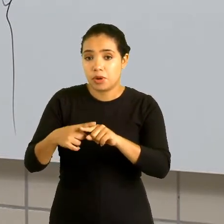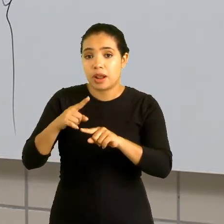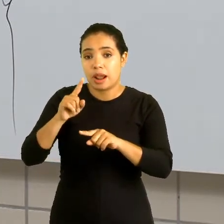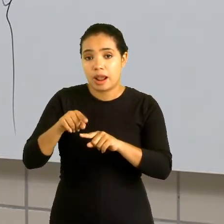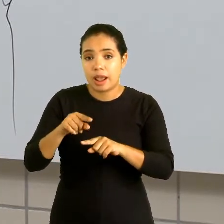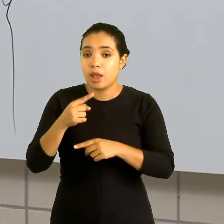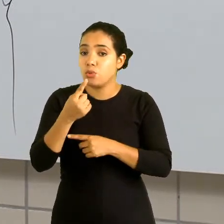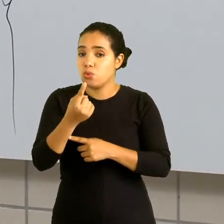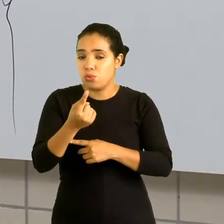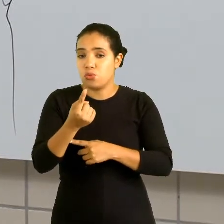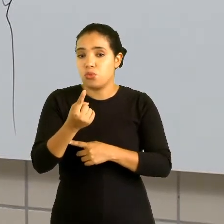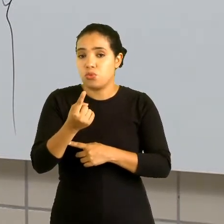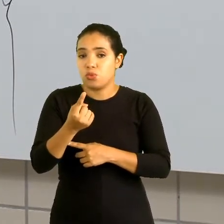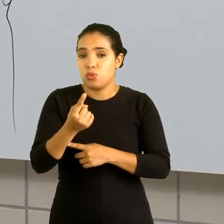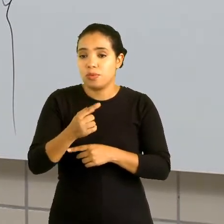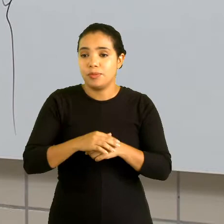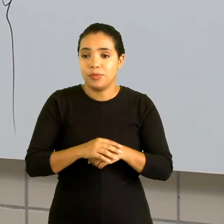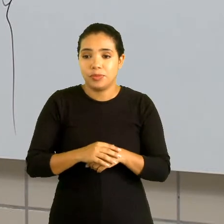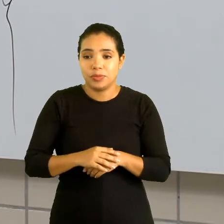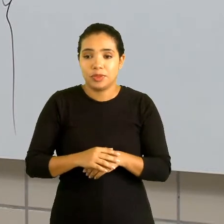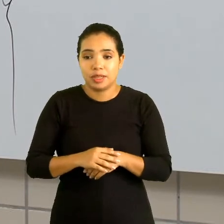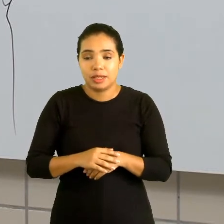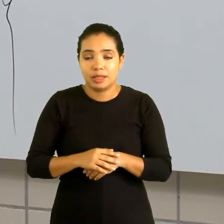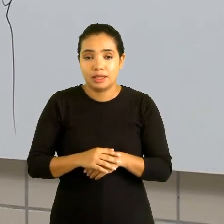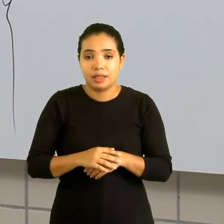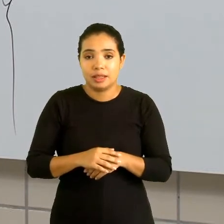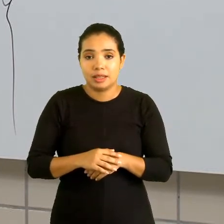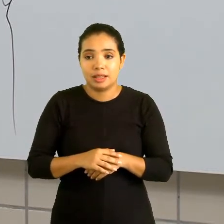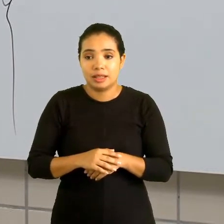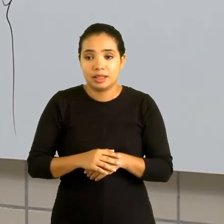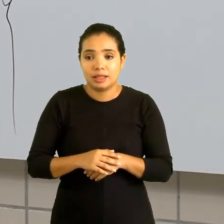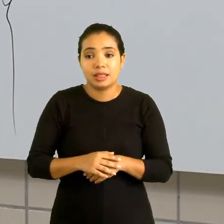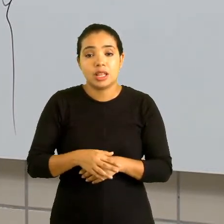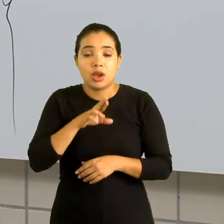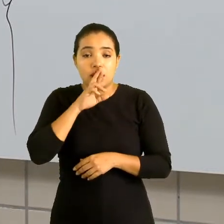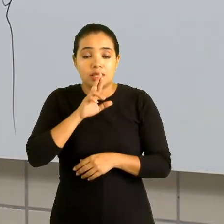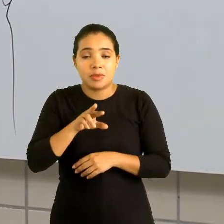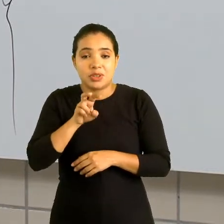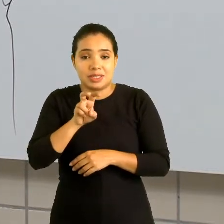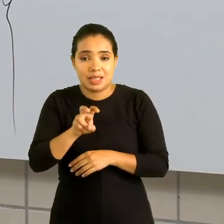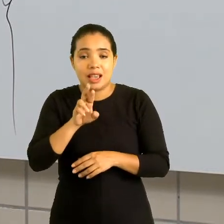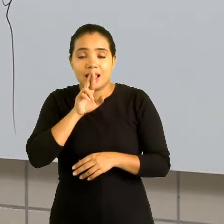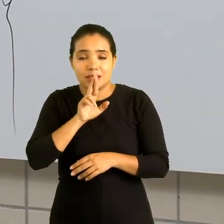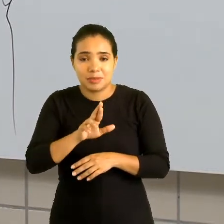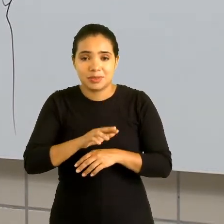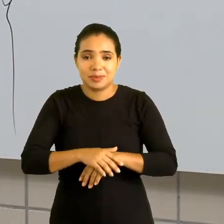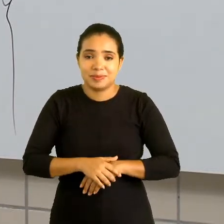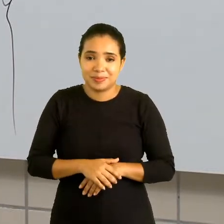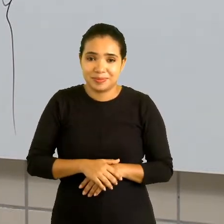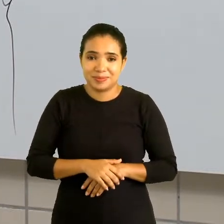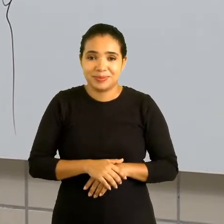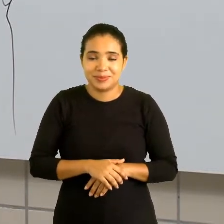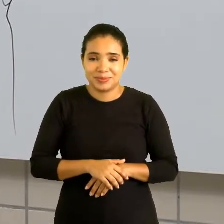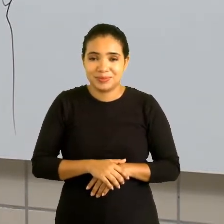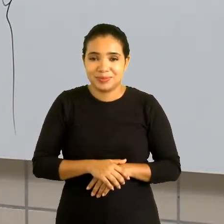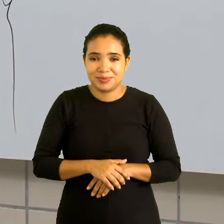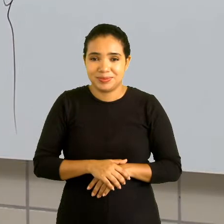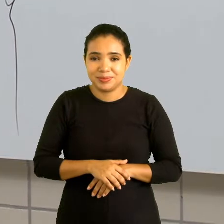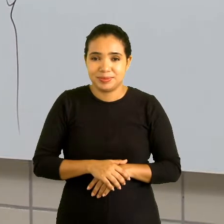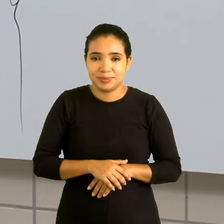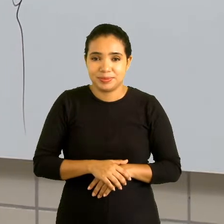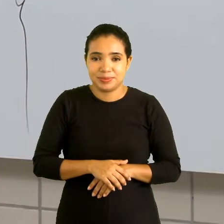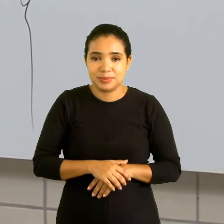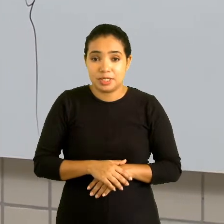Ou seja, eu vou ter aqui 5. Esse é o resultado da nossa divisão.